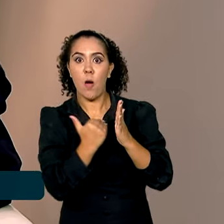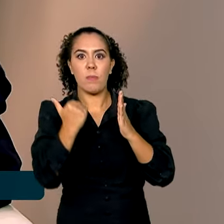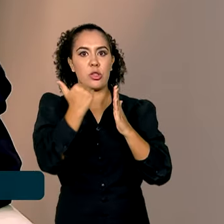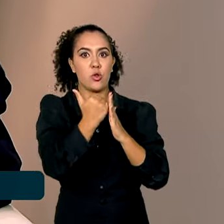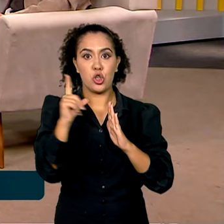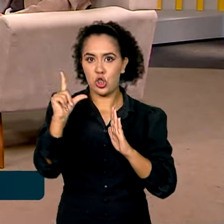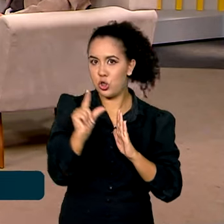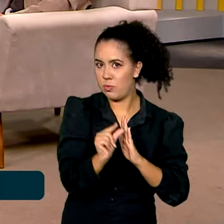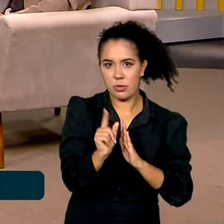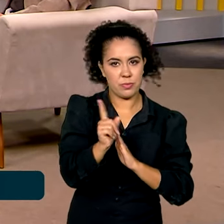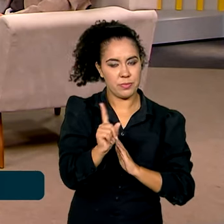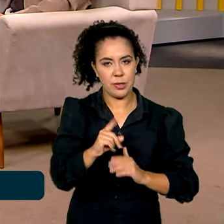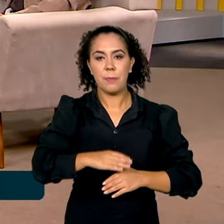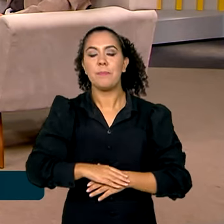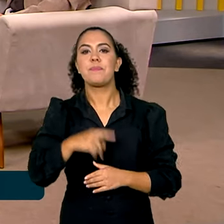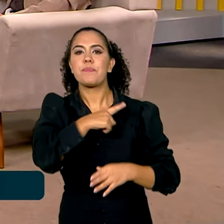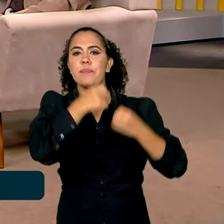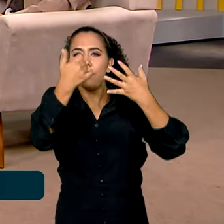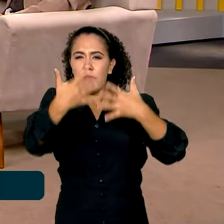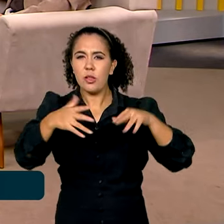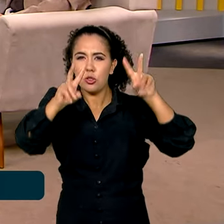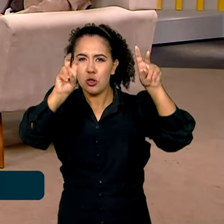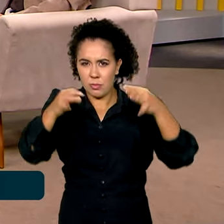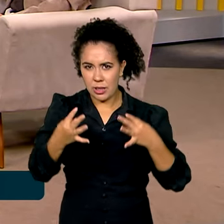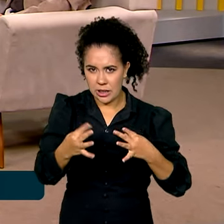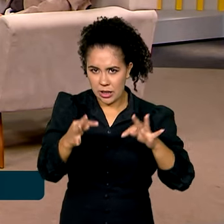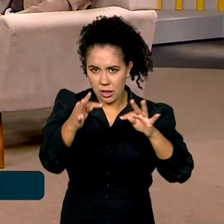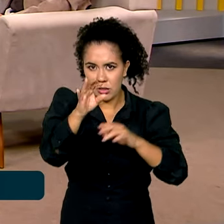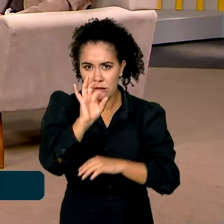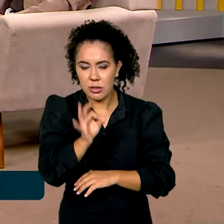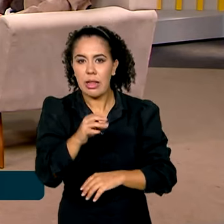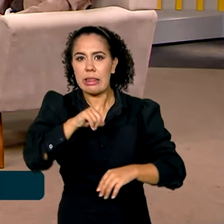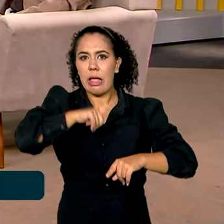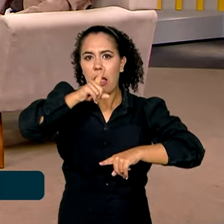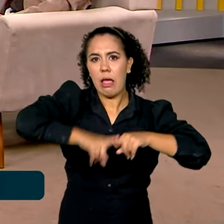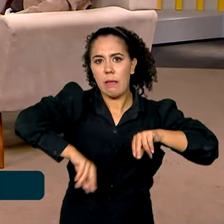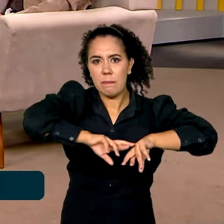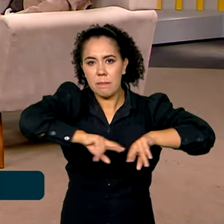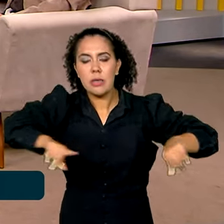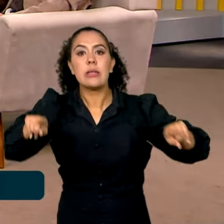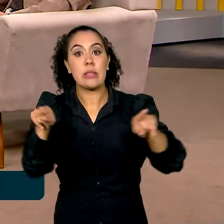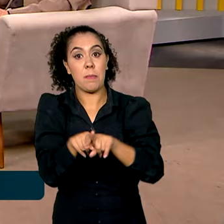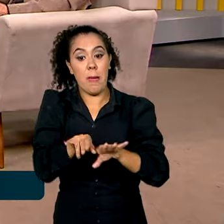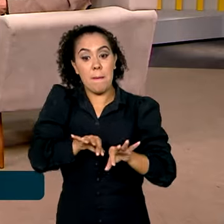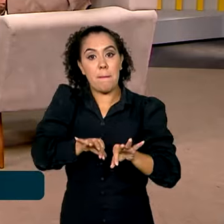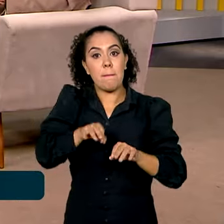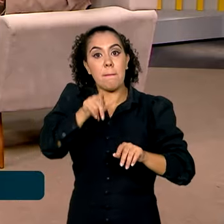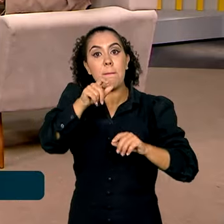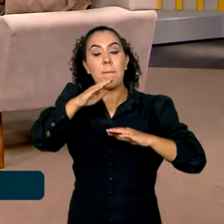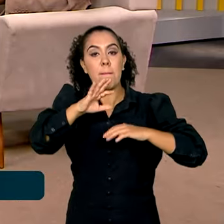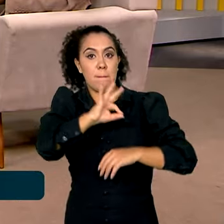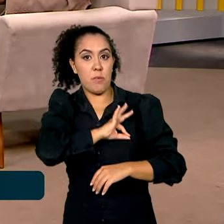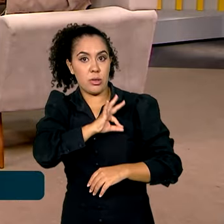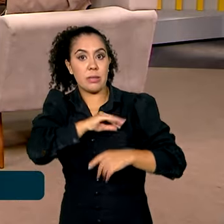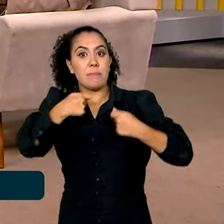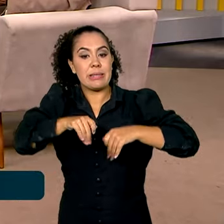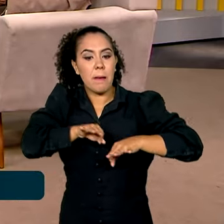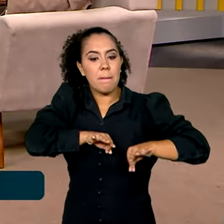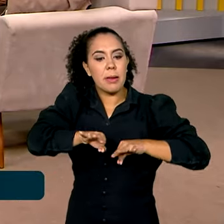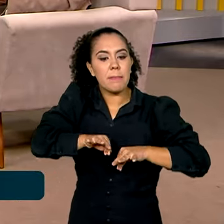estou falando de tecnologia, como o senhor mencionou, envolve equipamentos e envolve a preparação, então, dos policiais também, não Com certeza.